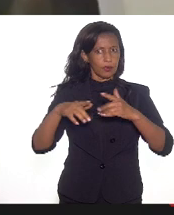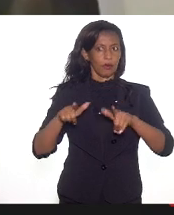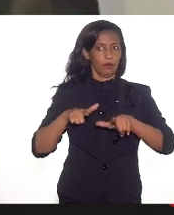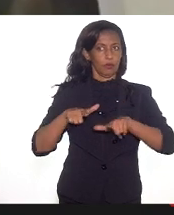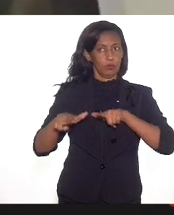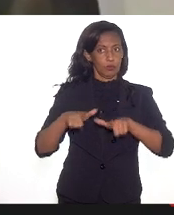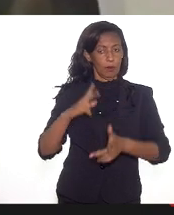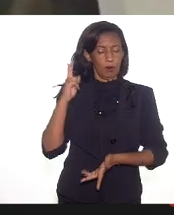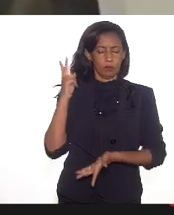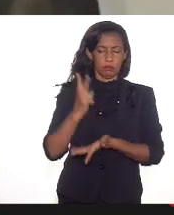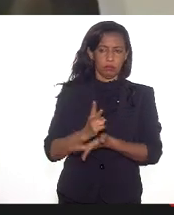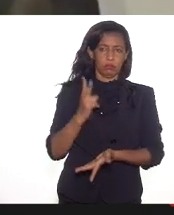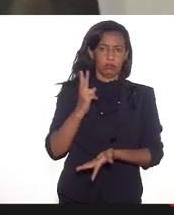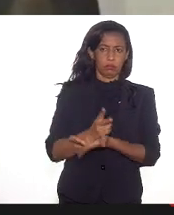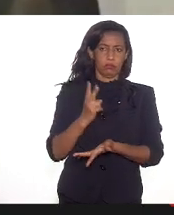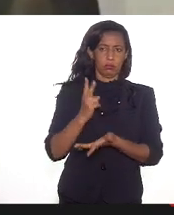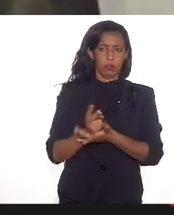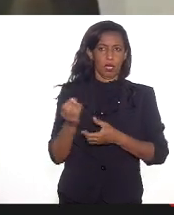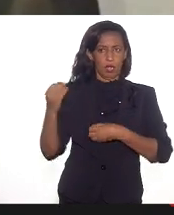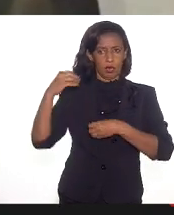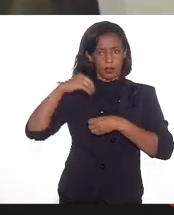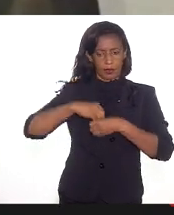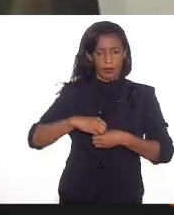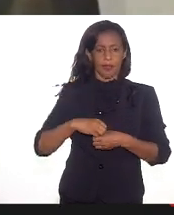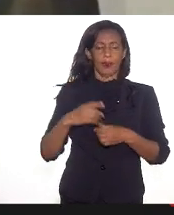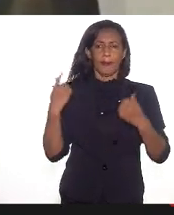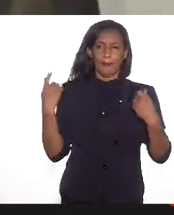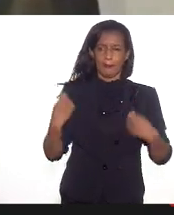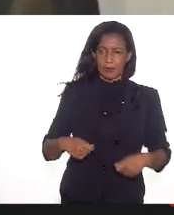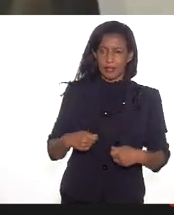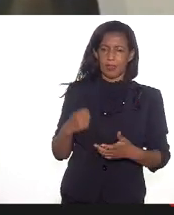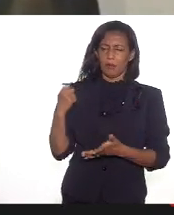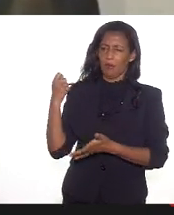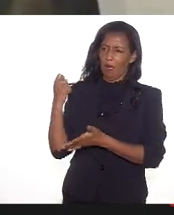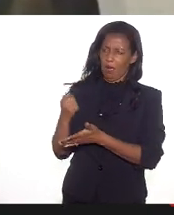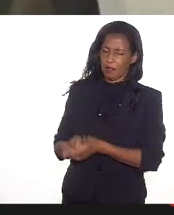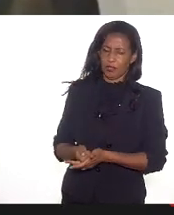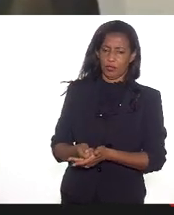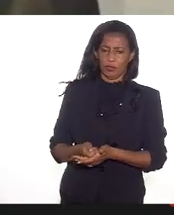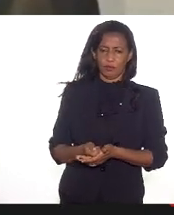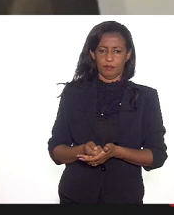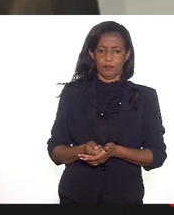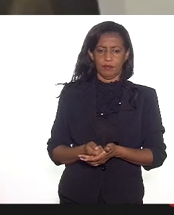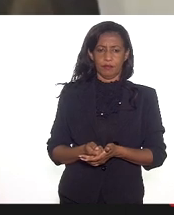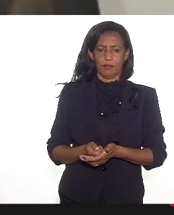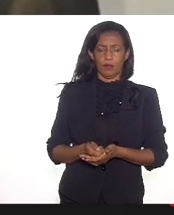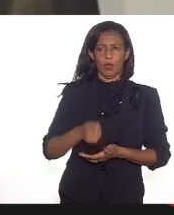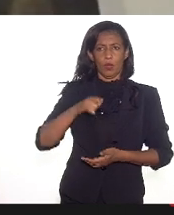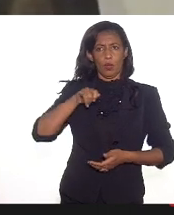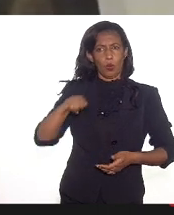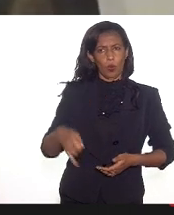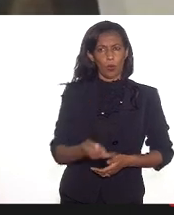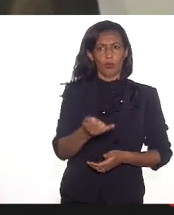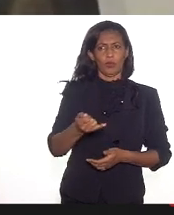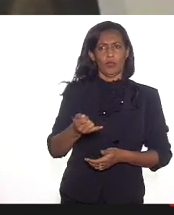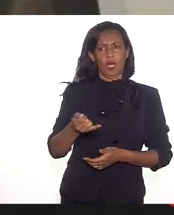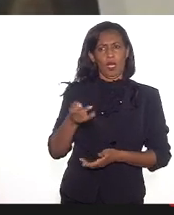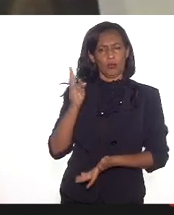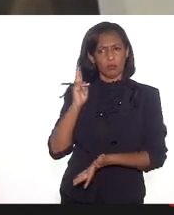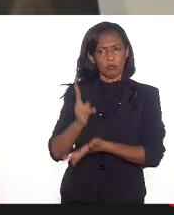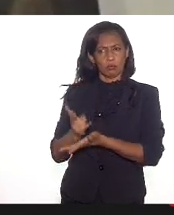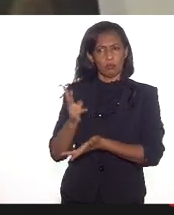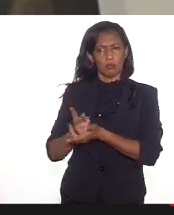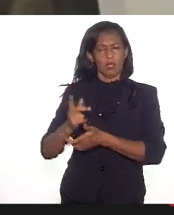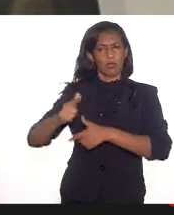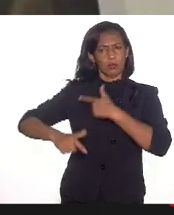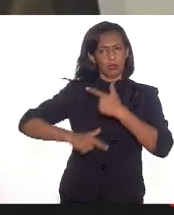permanente nos seus territórios. Precisamos garantir condições de permanência dos profissionais em seus